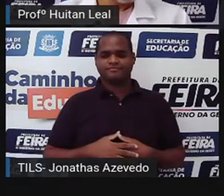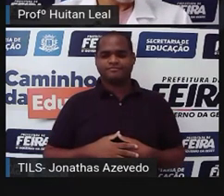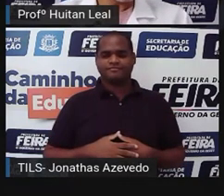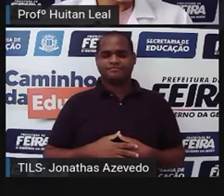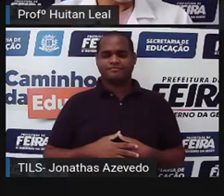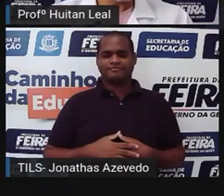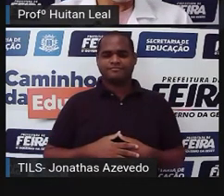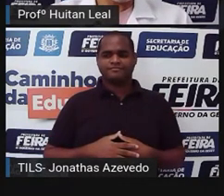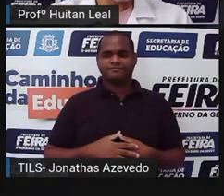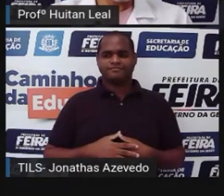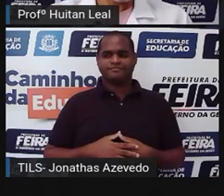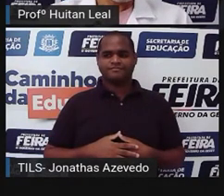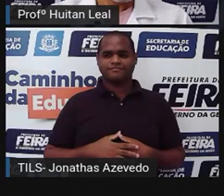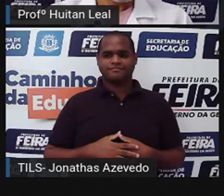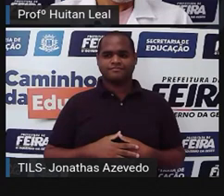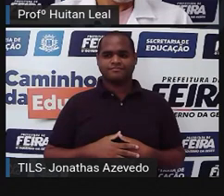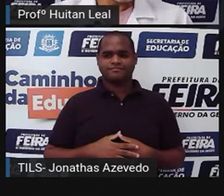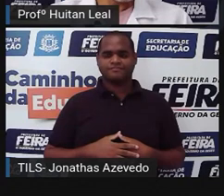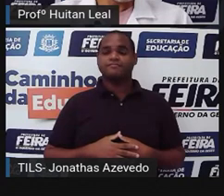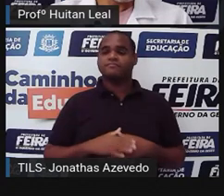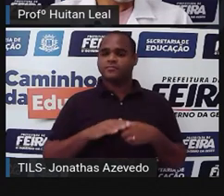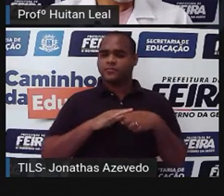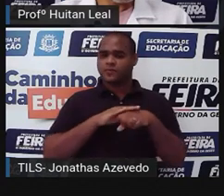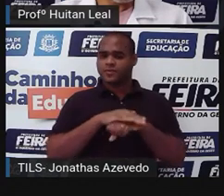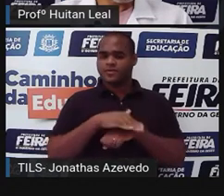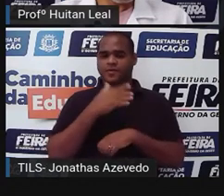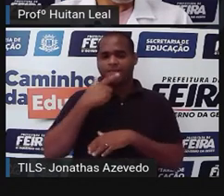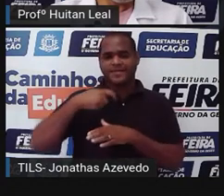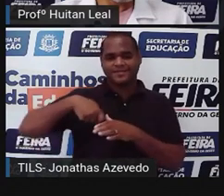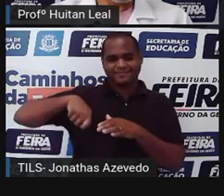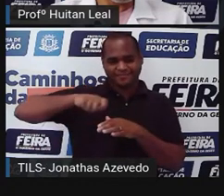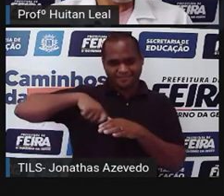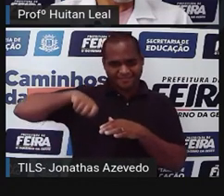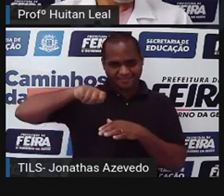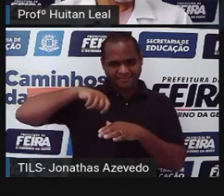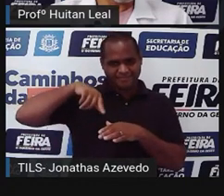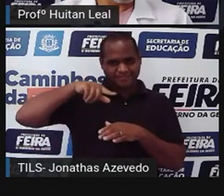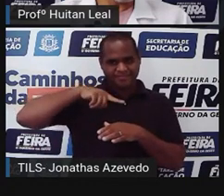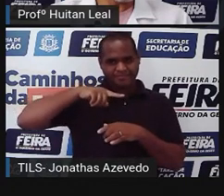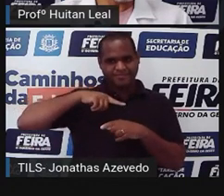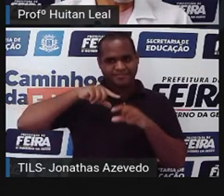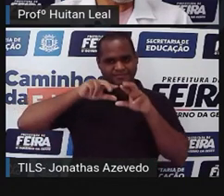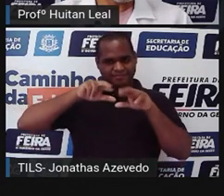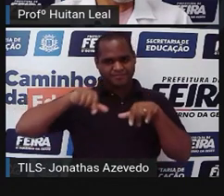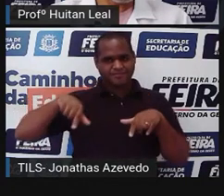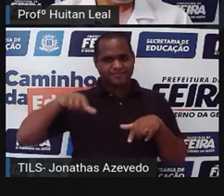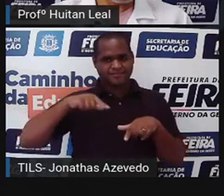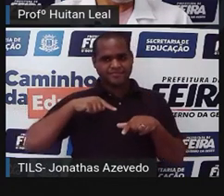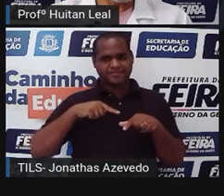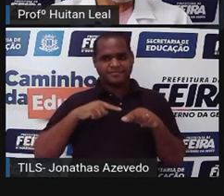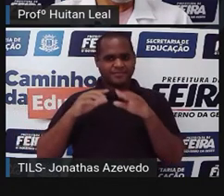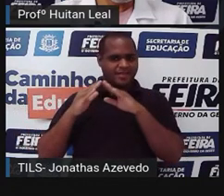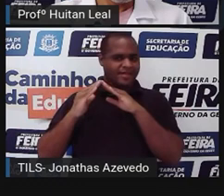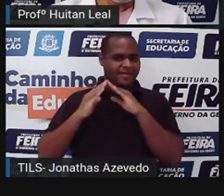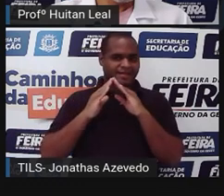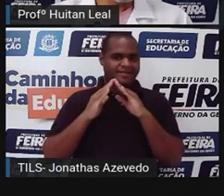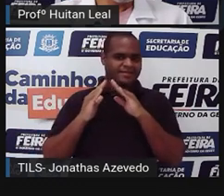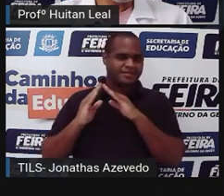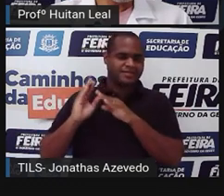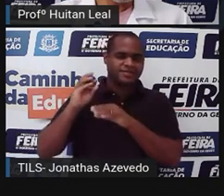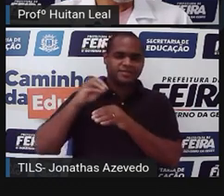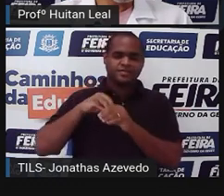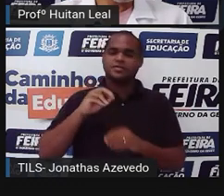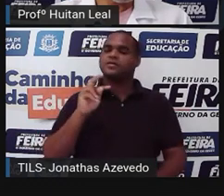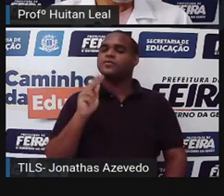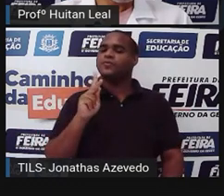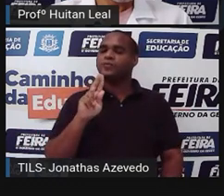quando a noite veio, o cozinheiro preparou um grande banquete para todos os moradores da casa. Hugo